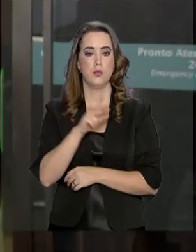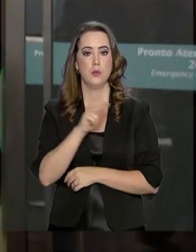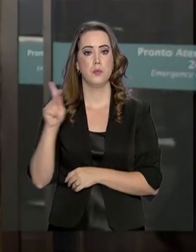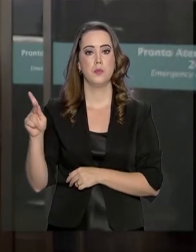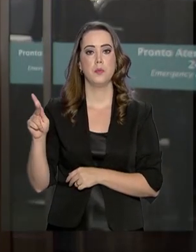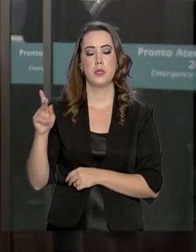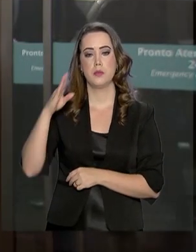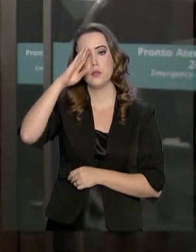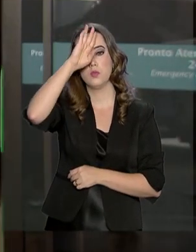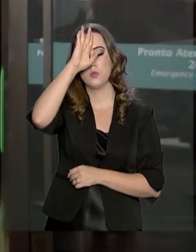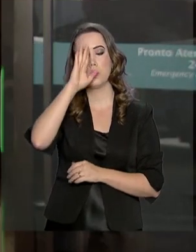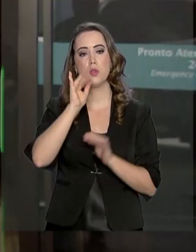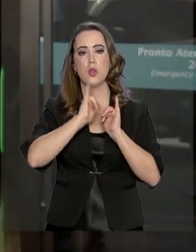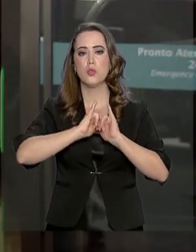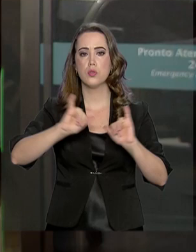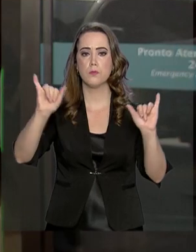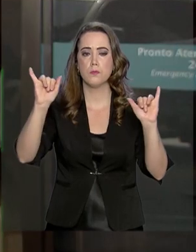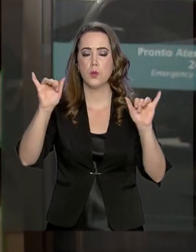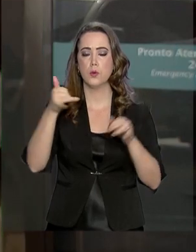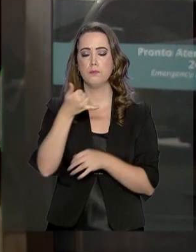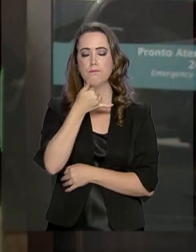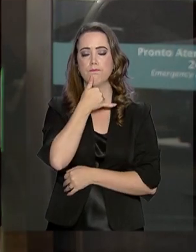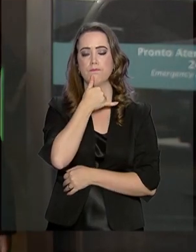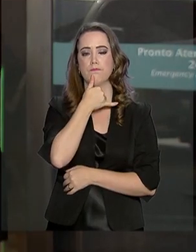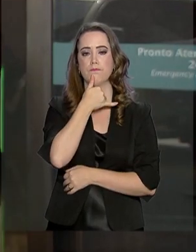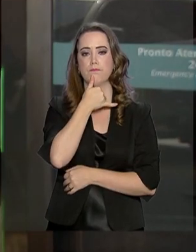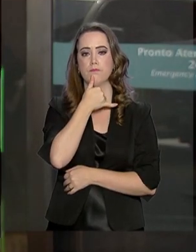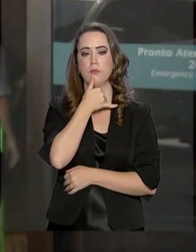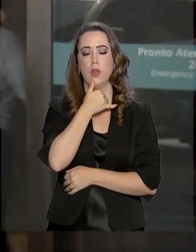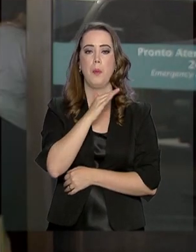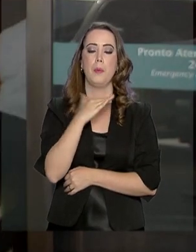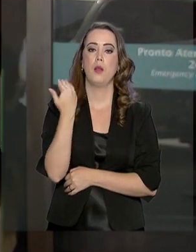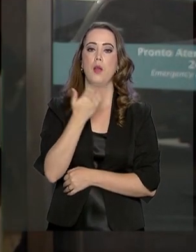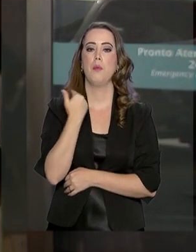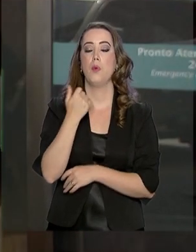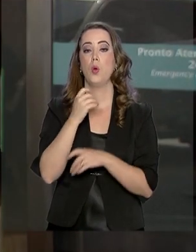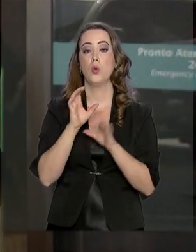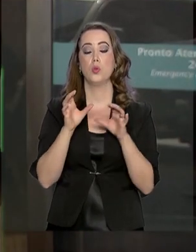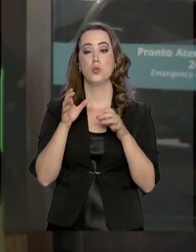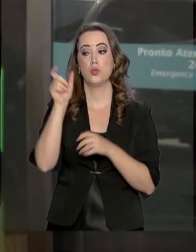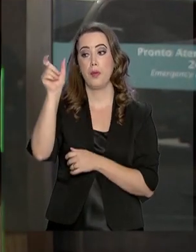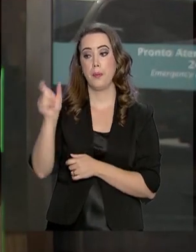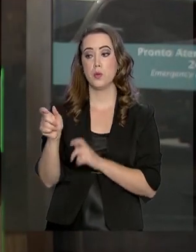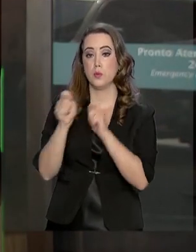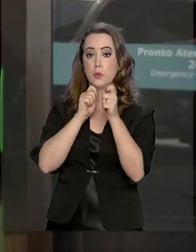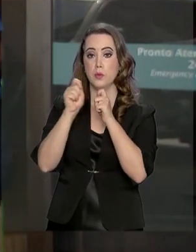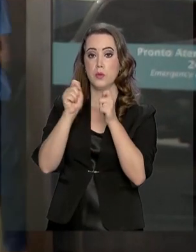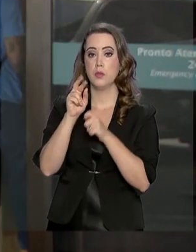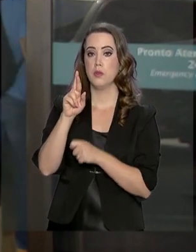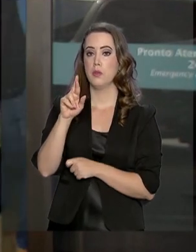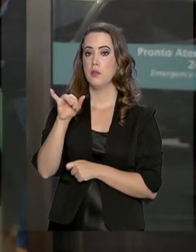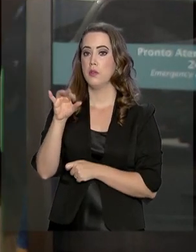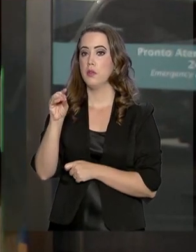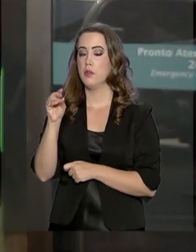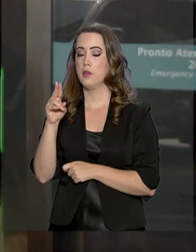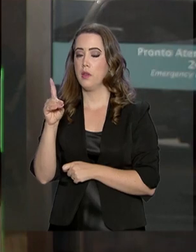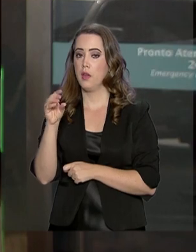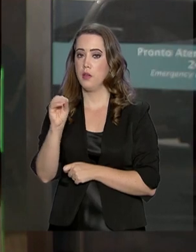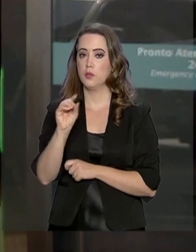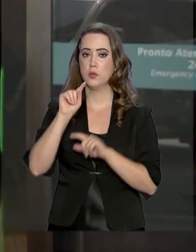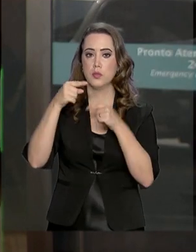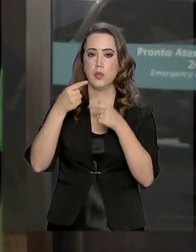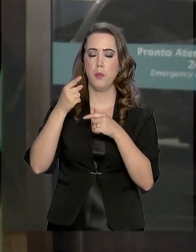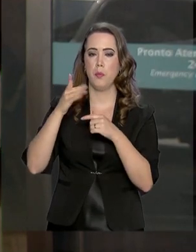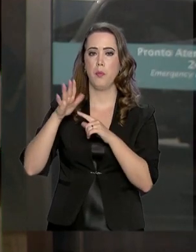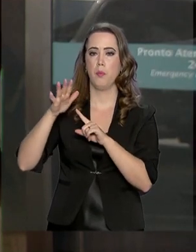presidente divulgou uma nota de pesar pela morte do jornalista do Grupo Bandeirantes, Ricardo Boechat, ocorrida após a